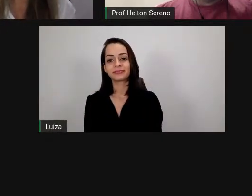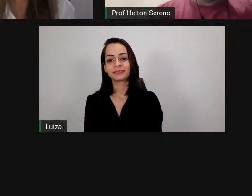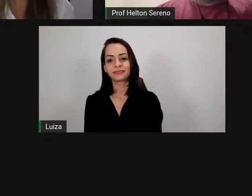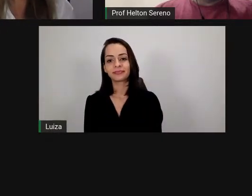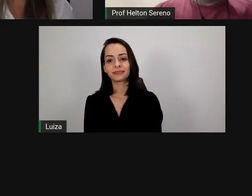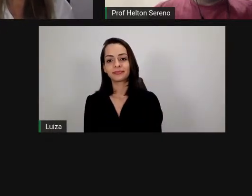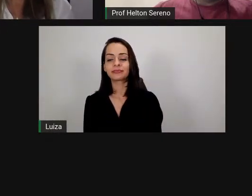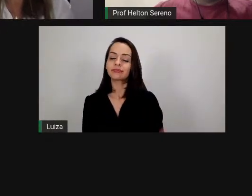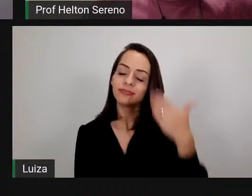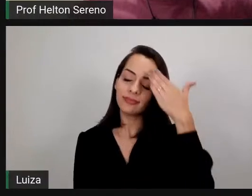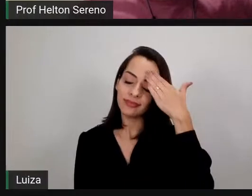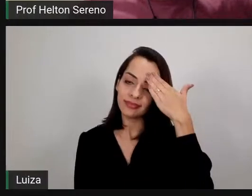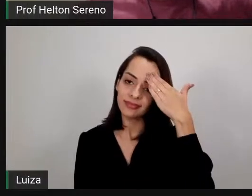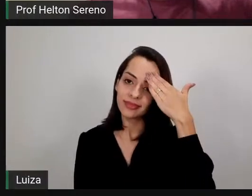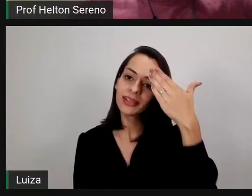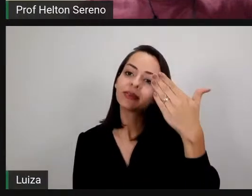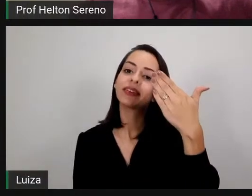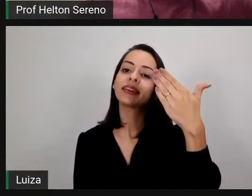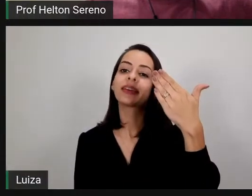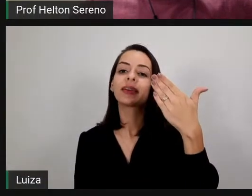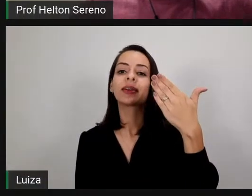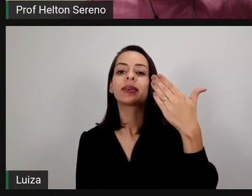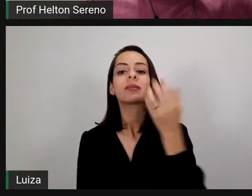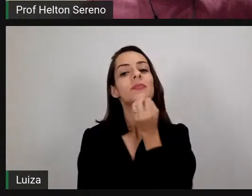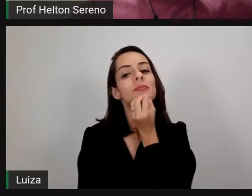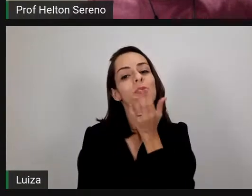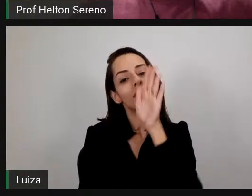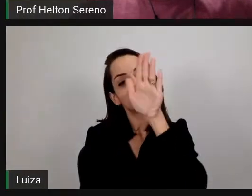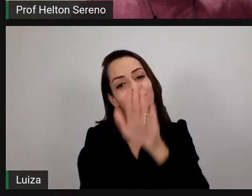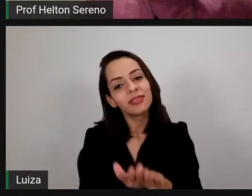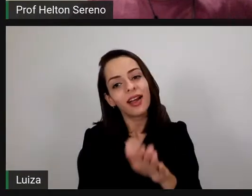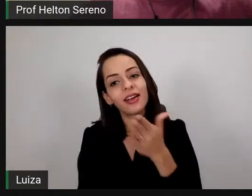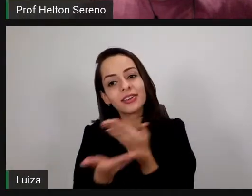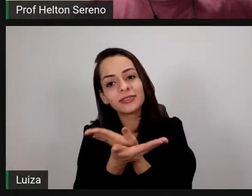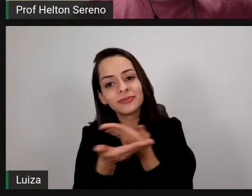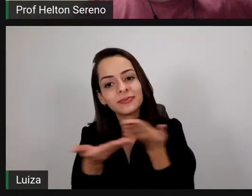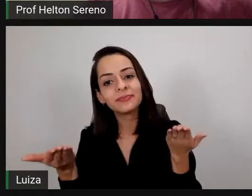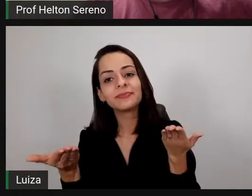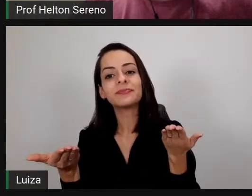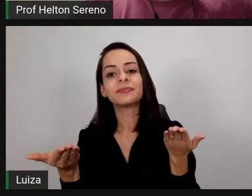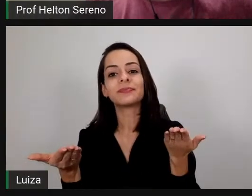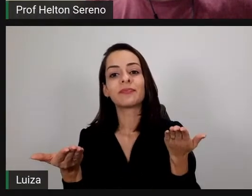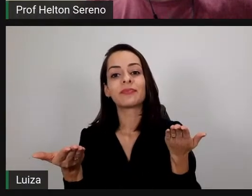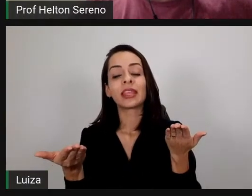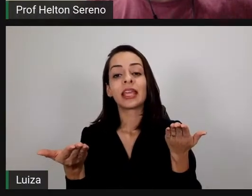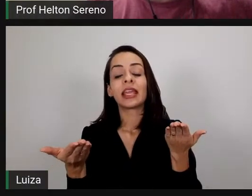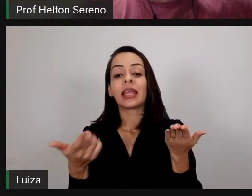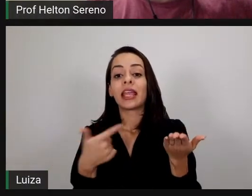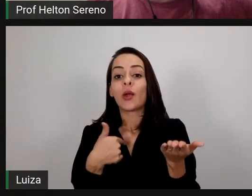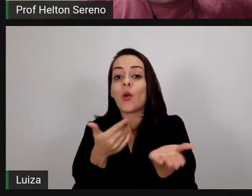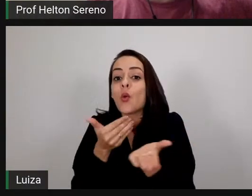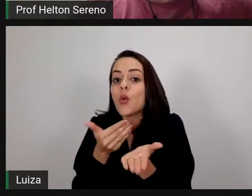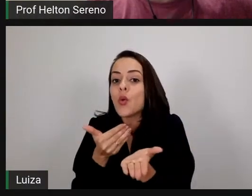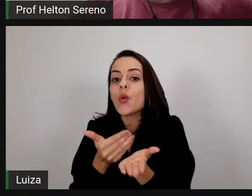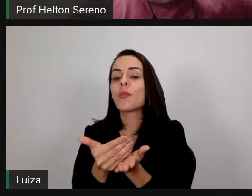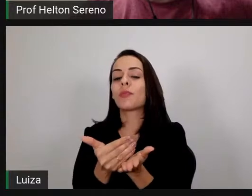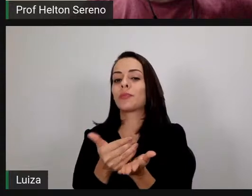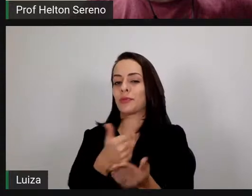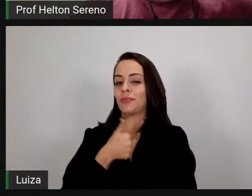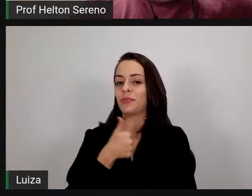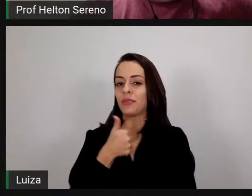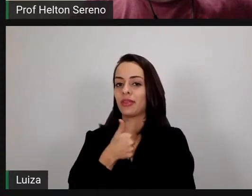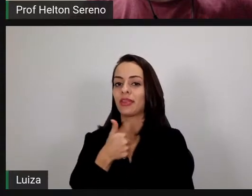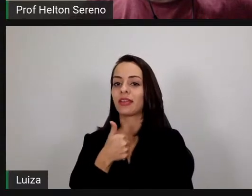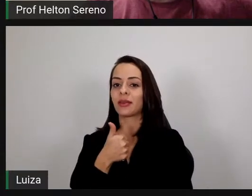Obrigada, Tiago. Boa tarde a todos e todas. Eu vou dar uma palavrinha aqui, antes de passar para o Damione, para o